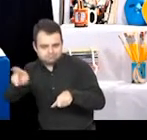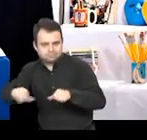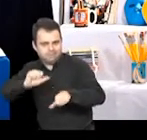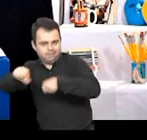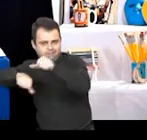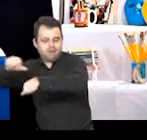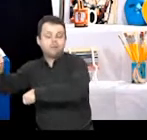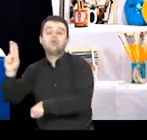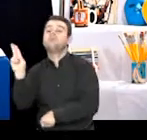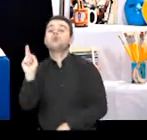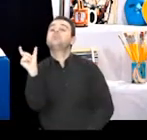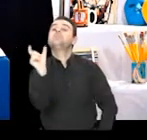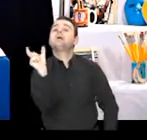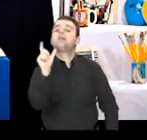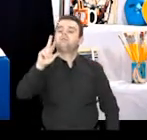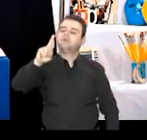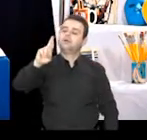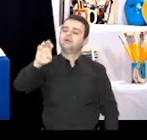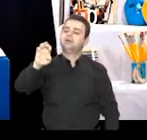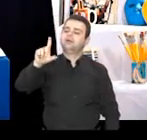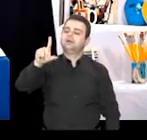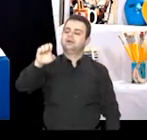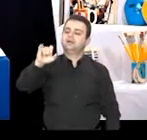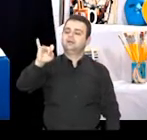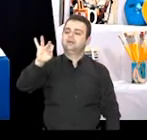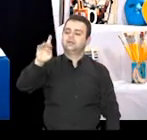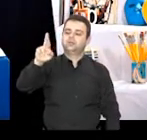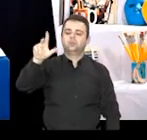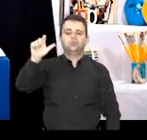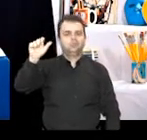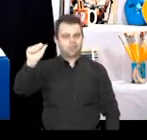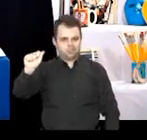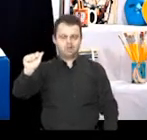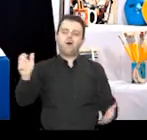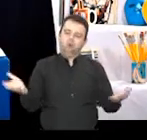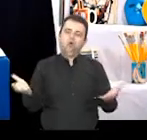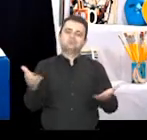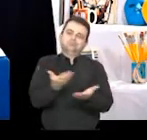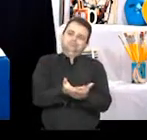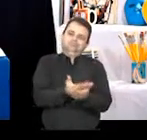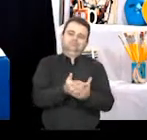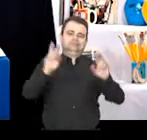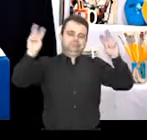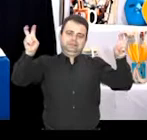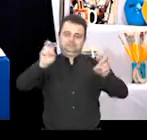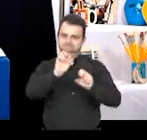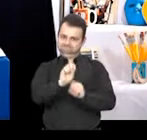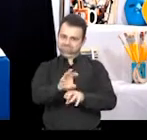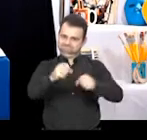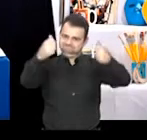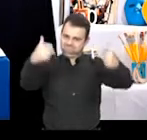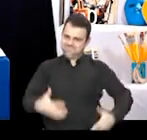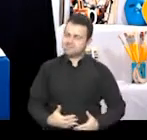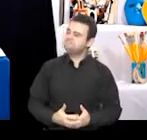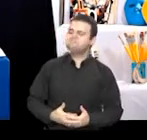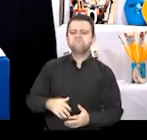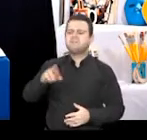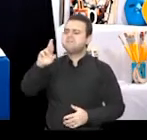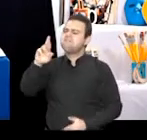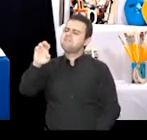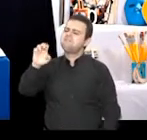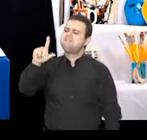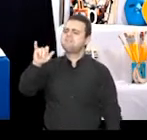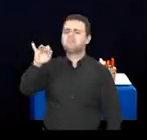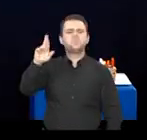damos o nome de releitura. E é esse o tema da nossa aula de hoje. Mas você sabe o que é